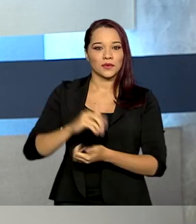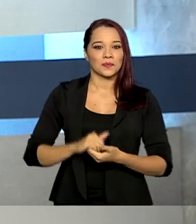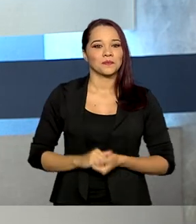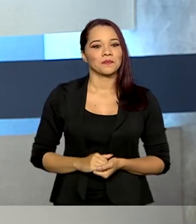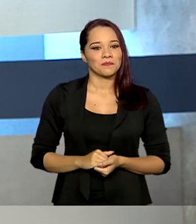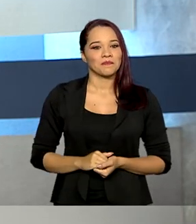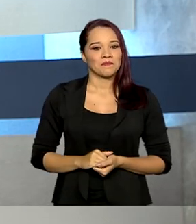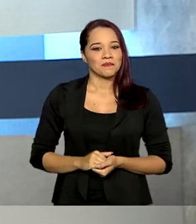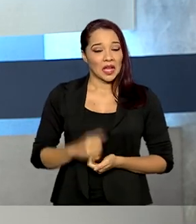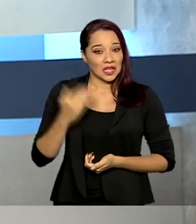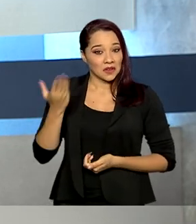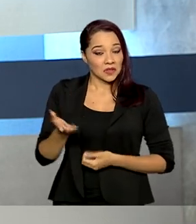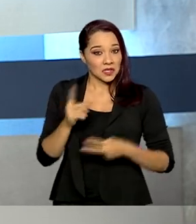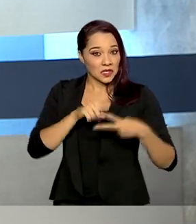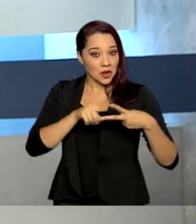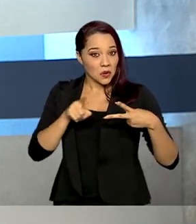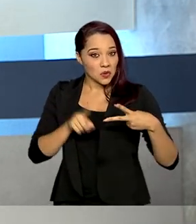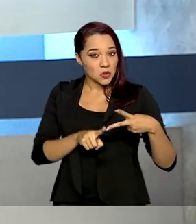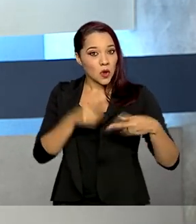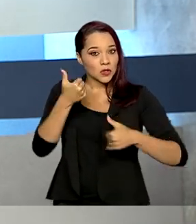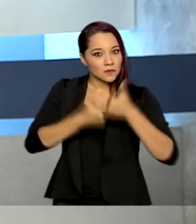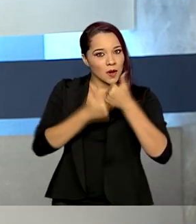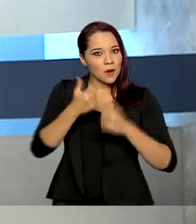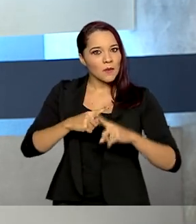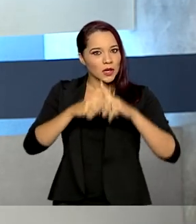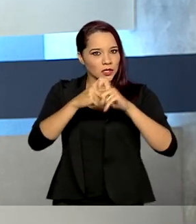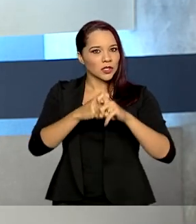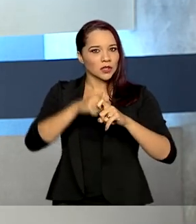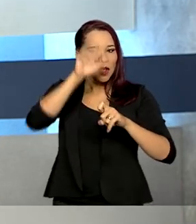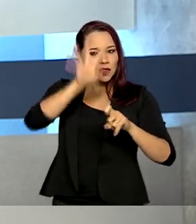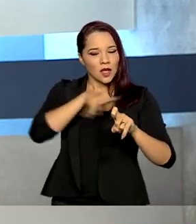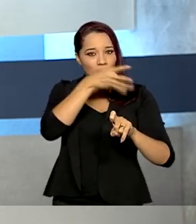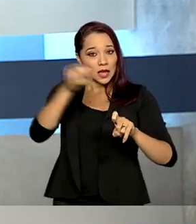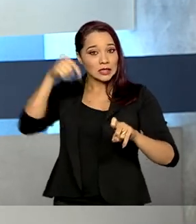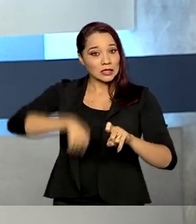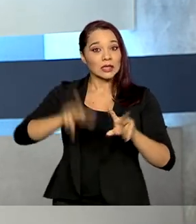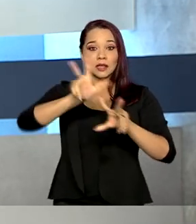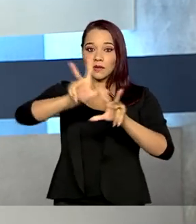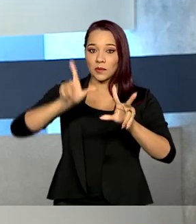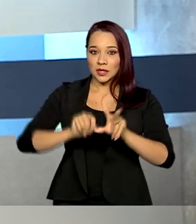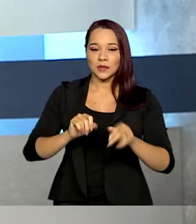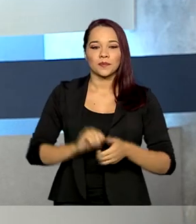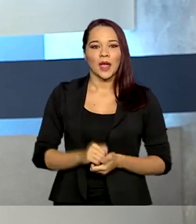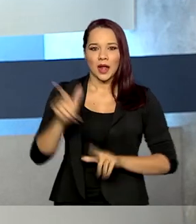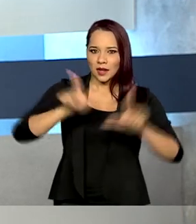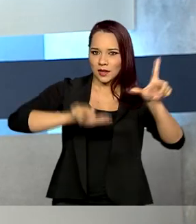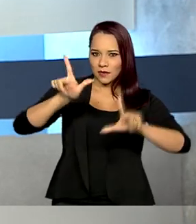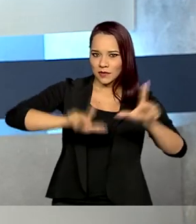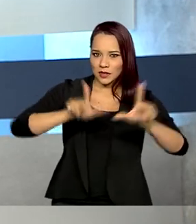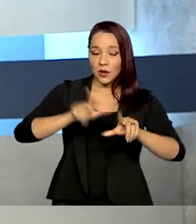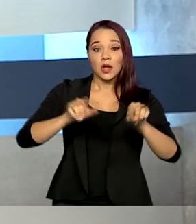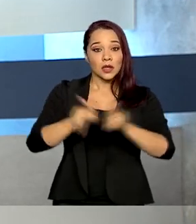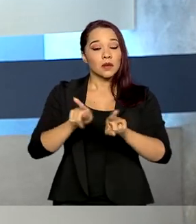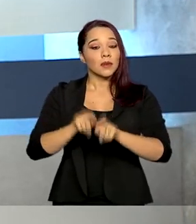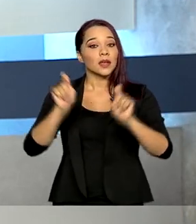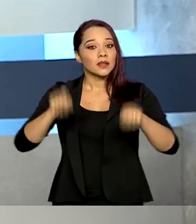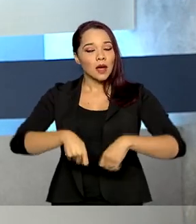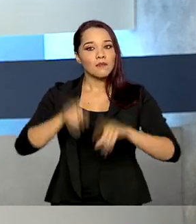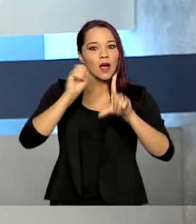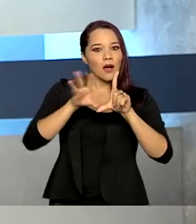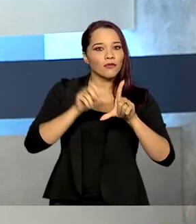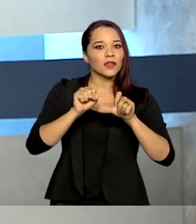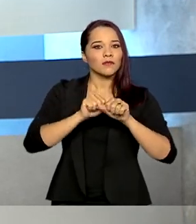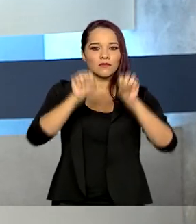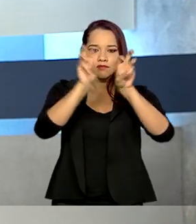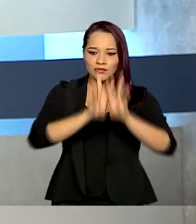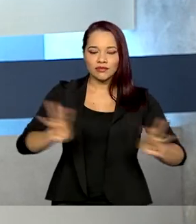CBF. Serão duas partidas por rodada na grade da TV Brasil. Além da televisão aberta, os jogos vão ao ar por